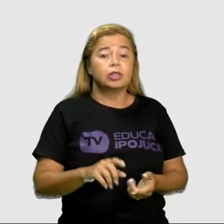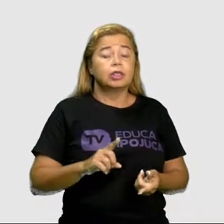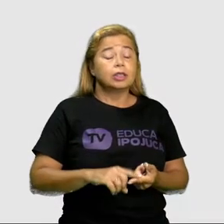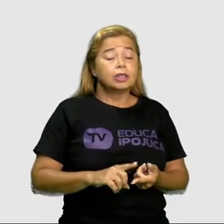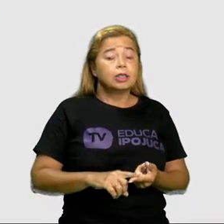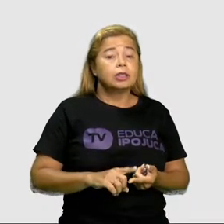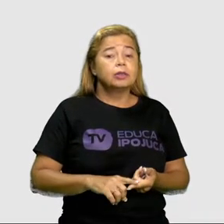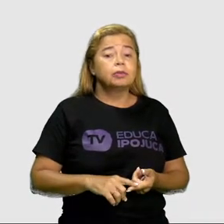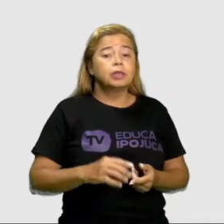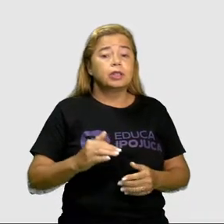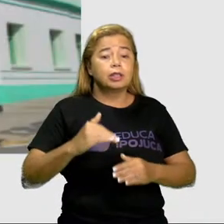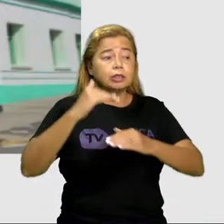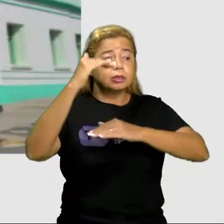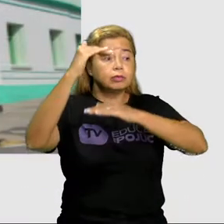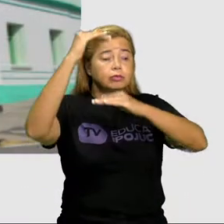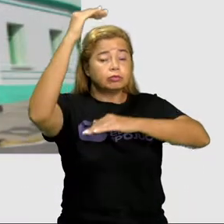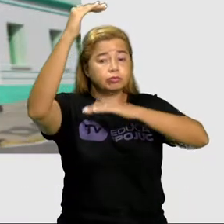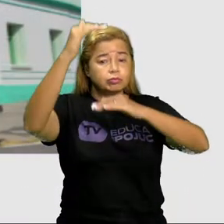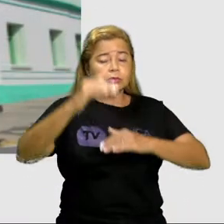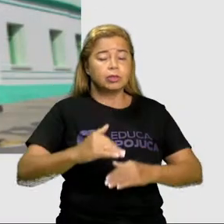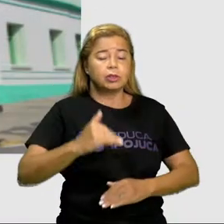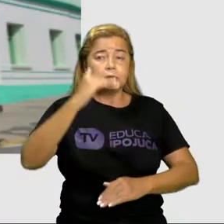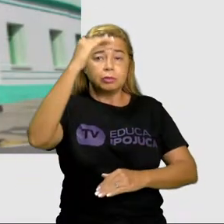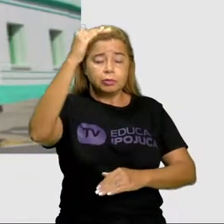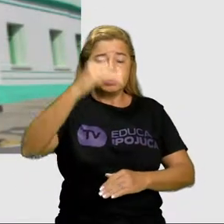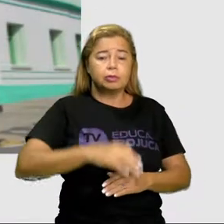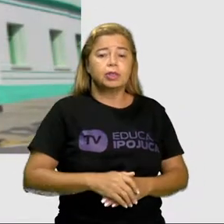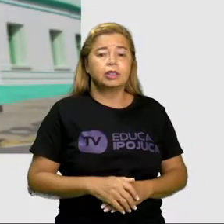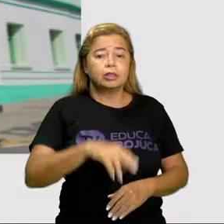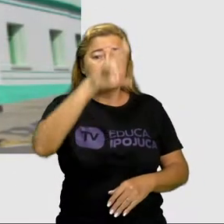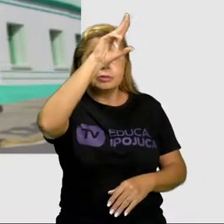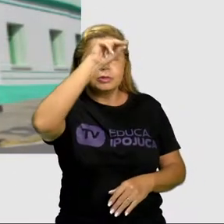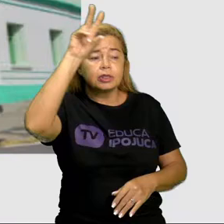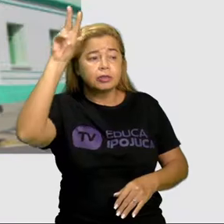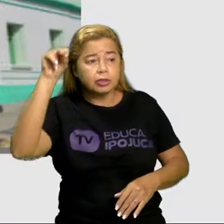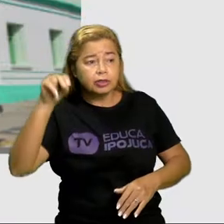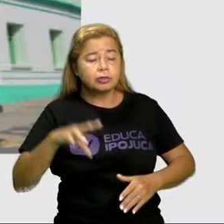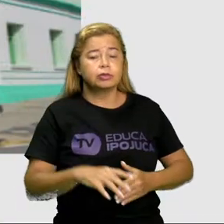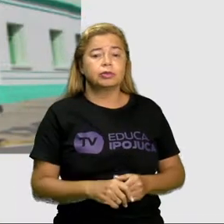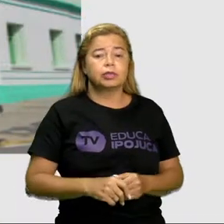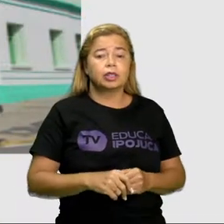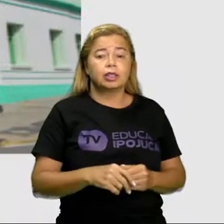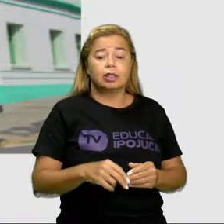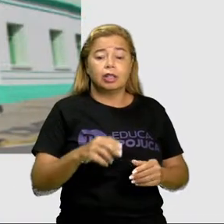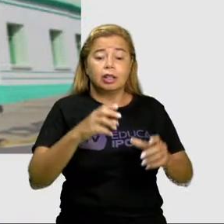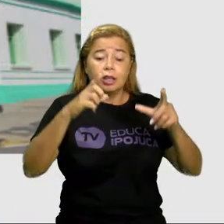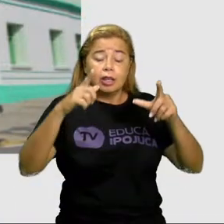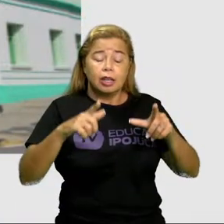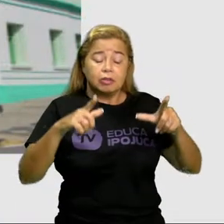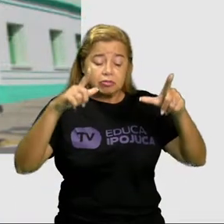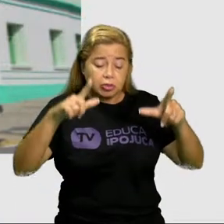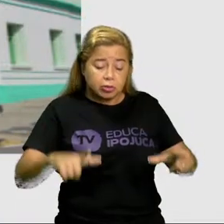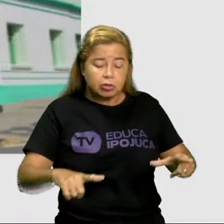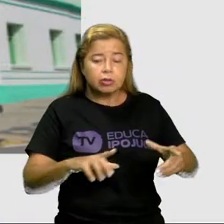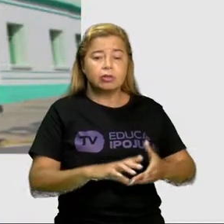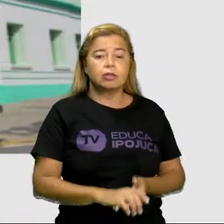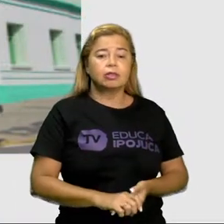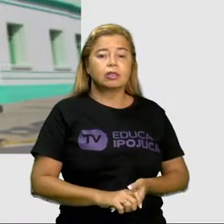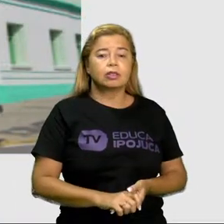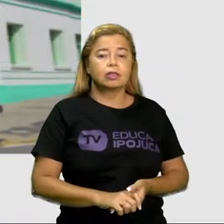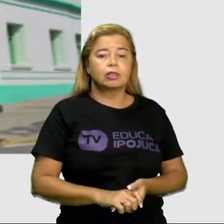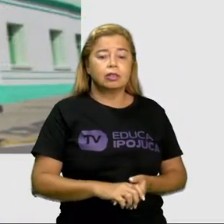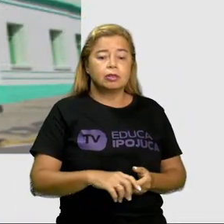da cidade, que é aquele que a gente viu aqui, né? No início. Isso aqui a gente também chama de prefeitura, porque é o local